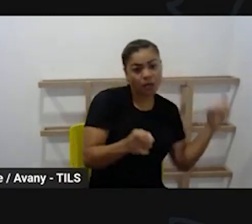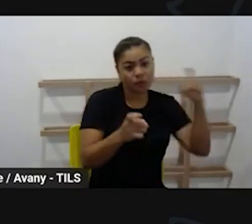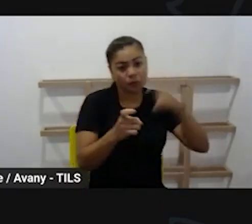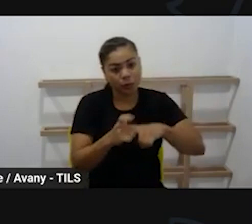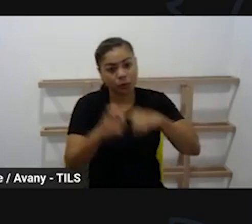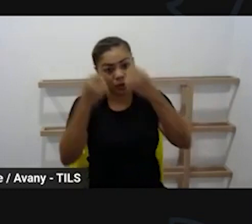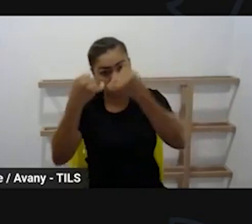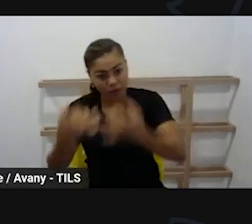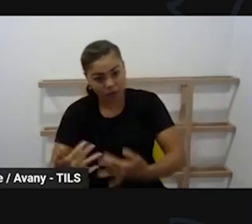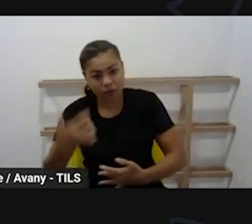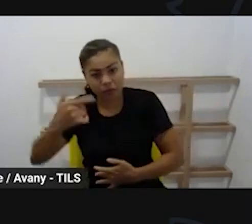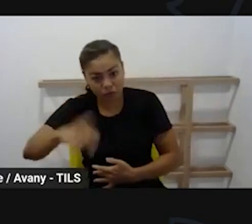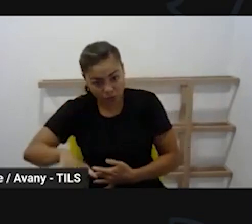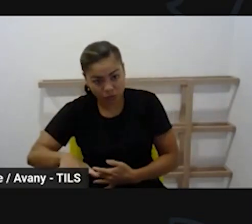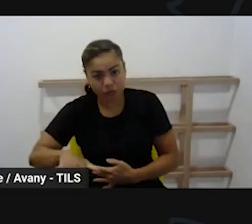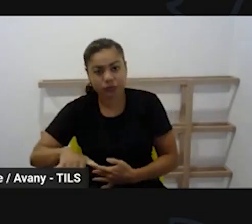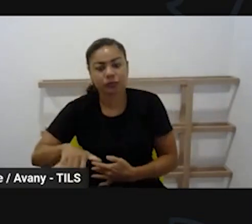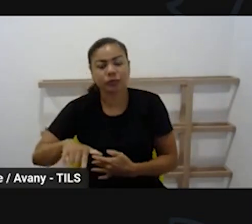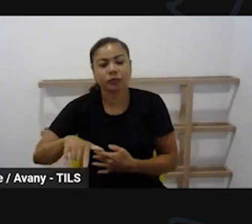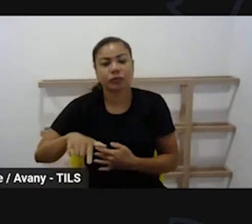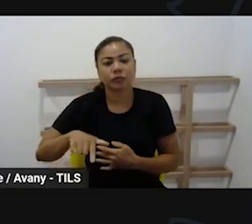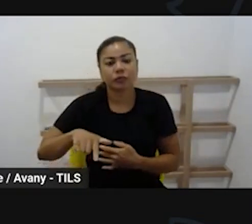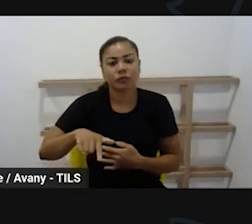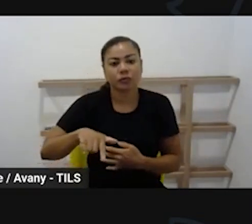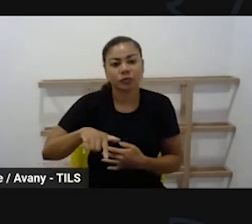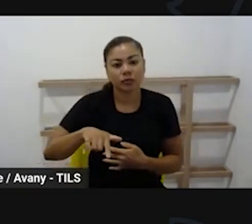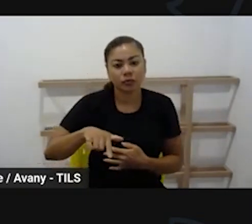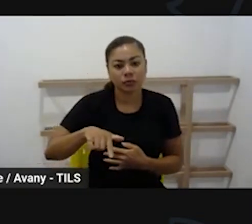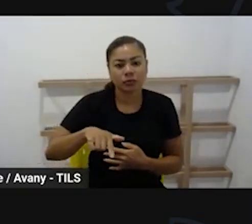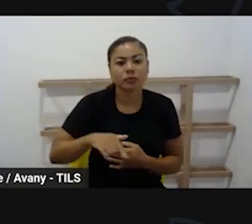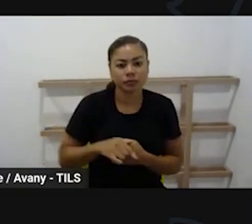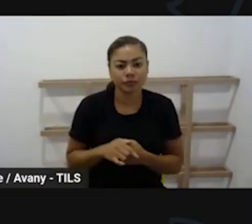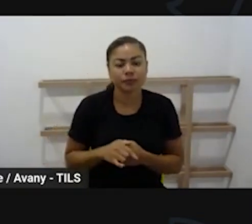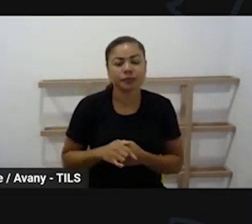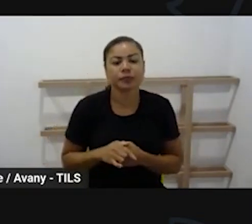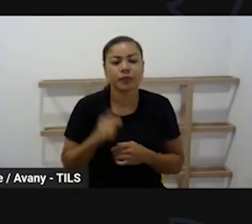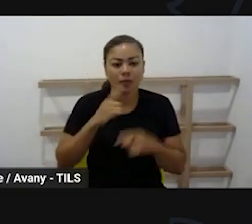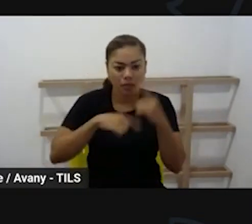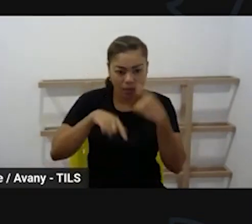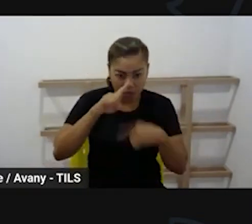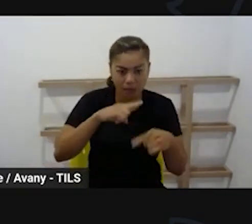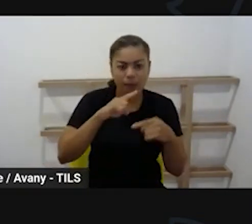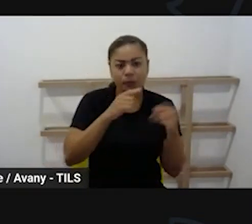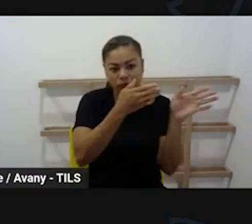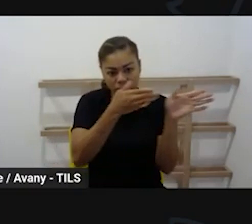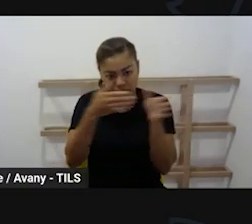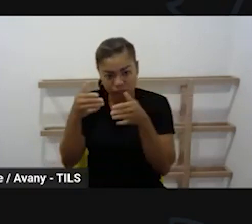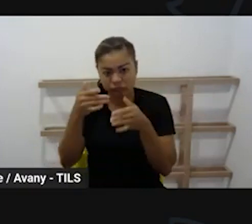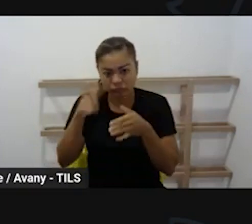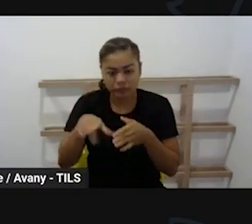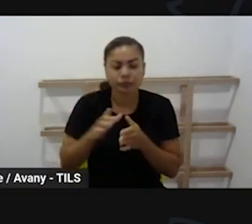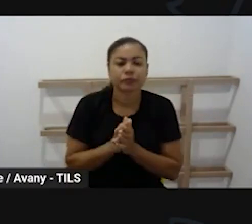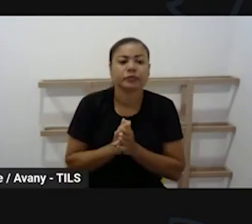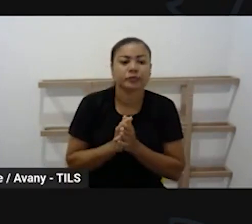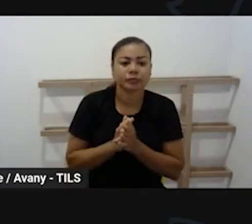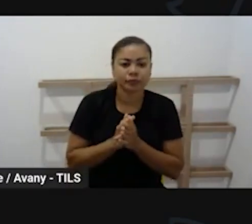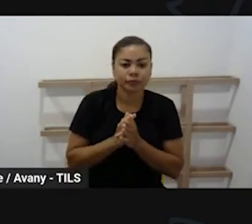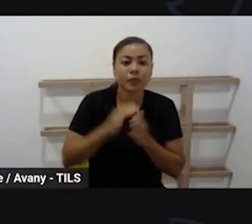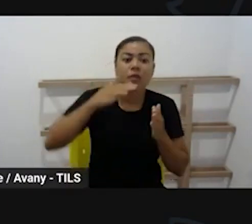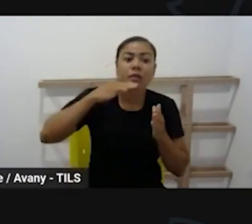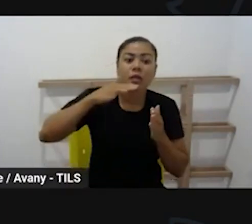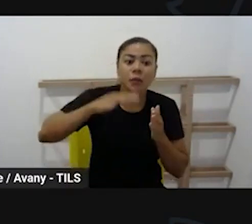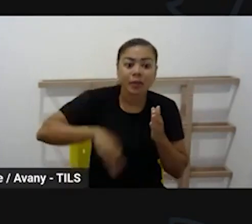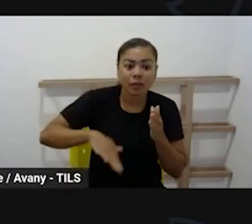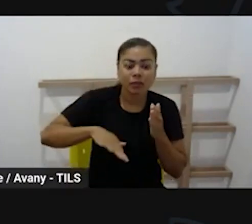preciso novamente voltar a falar e aí eu continuo com os slides tá bom no início do nossa tarde aqui eu falei